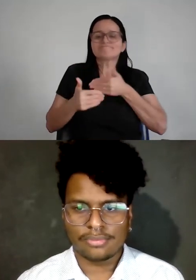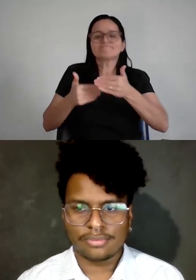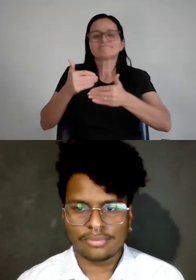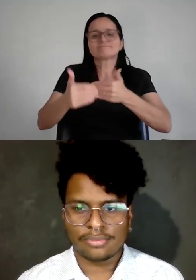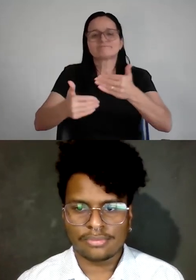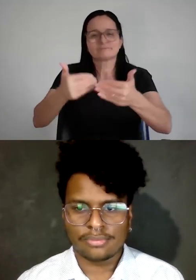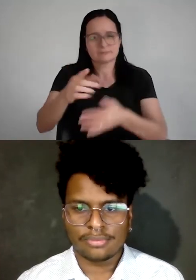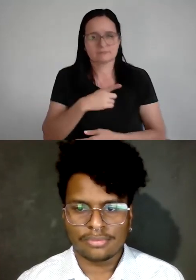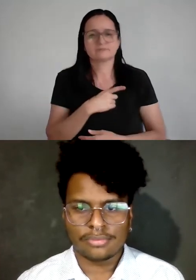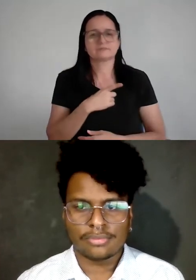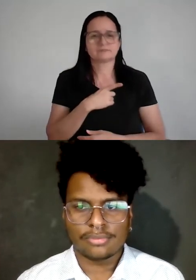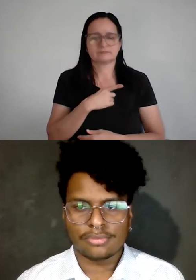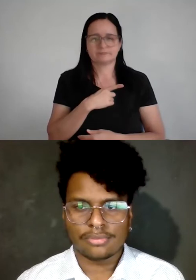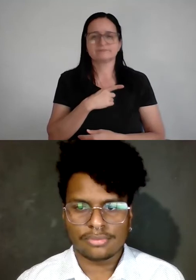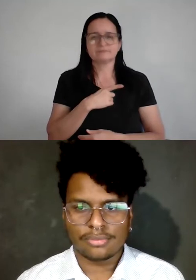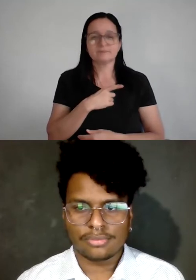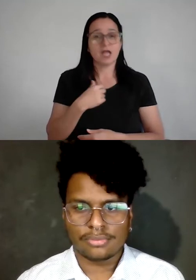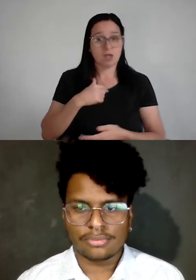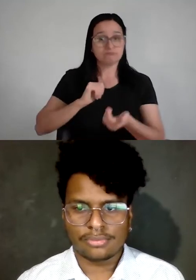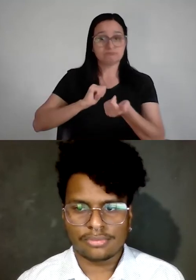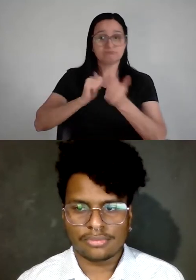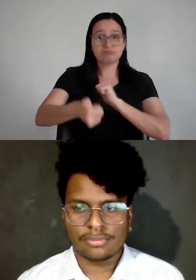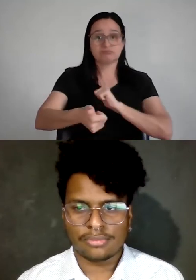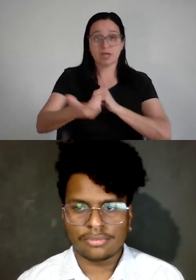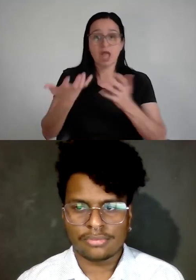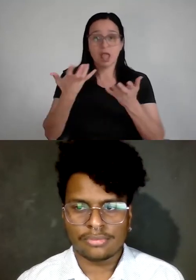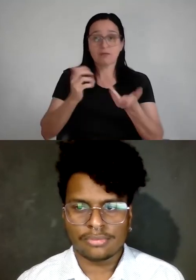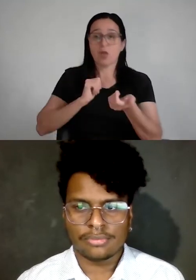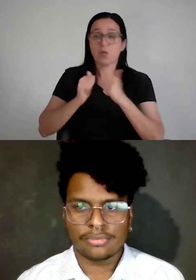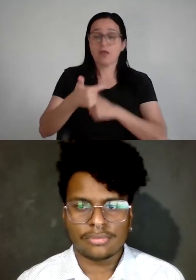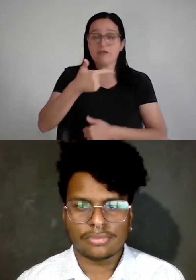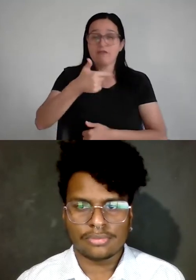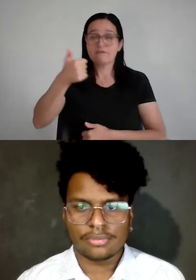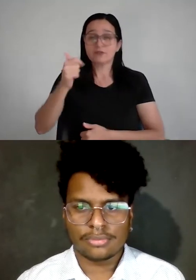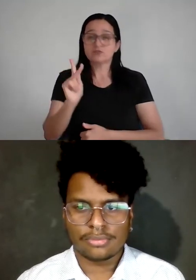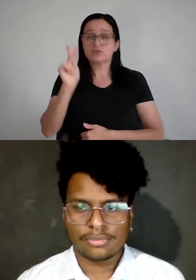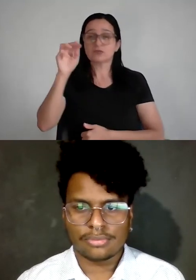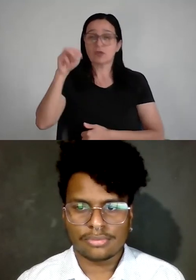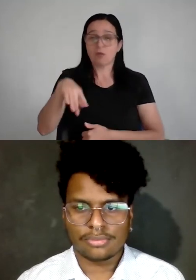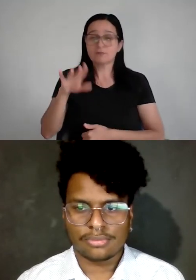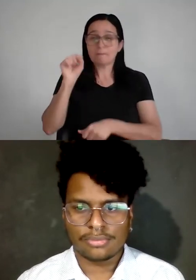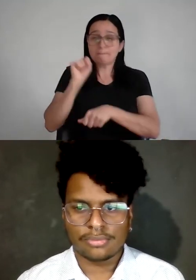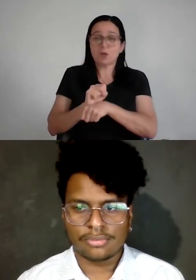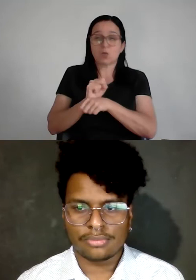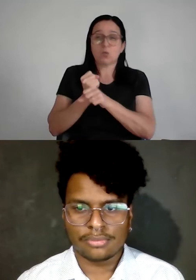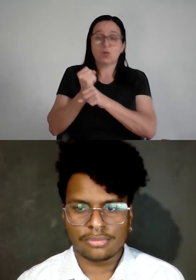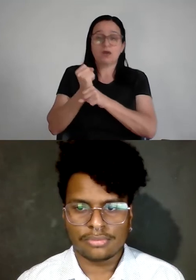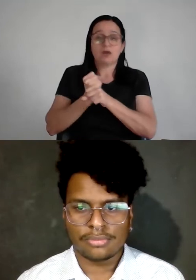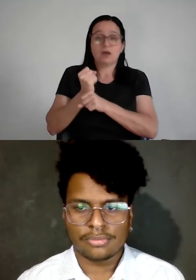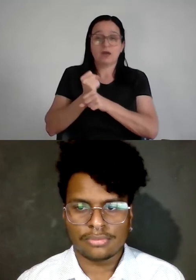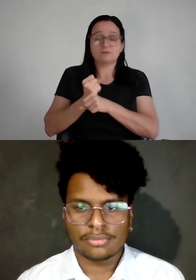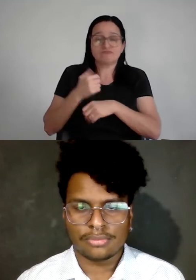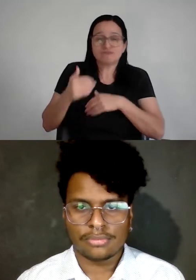voltei a correr, eu quero fazer de novo uma meia maratona, 21 quilômetros, só que eu estou tantos anos sem correr, eu comecei correndo 3,